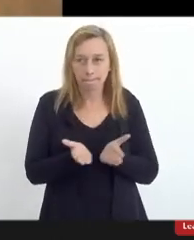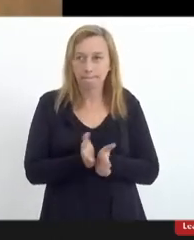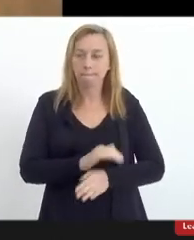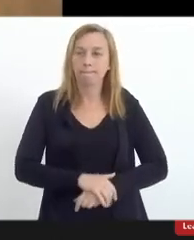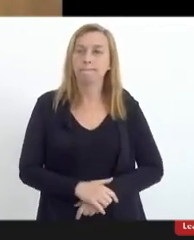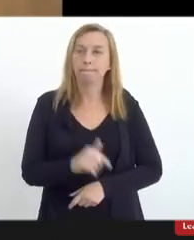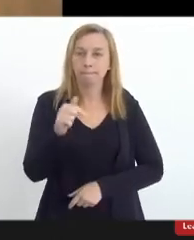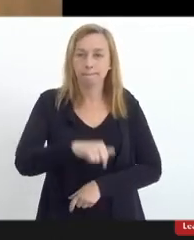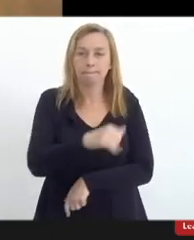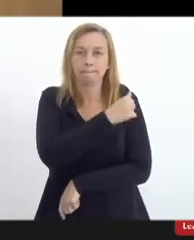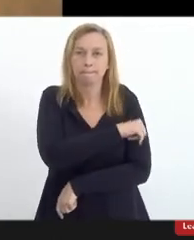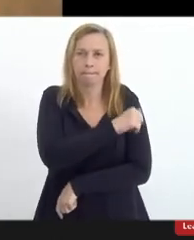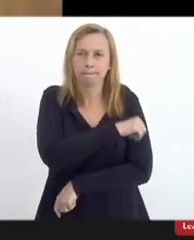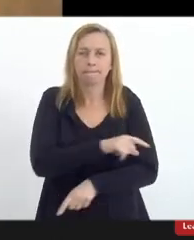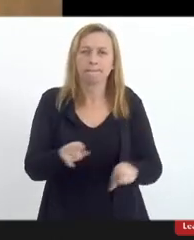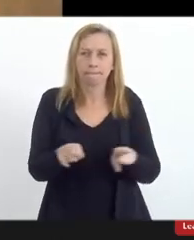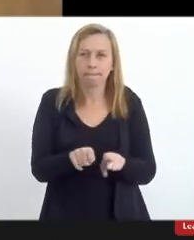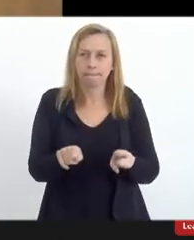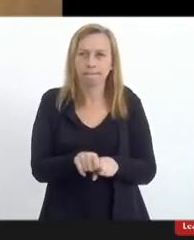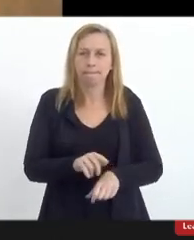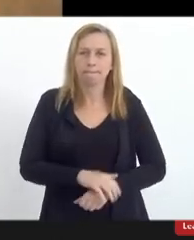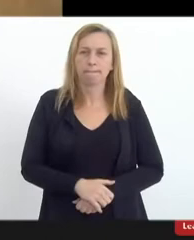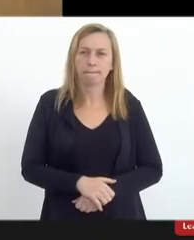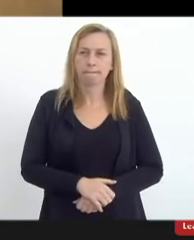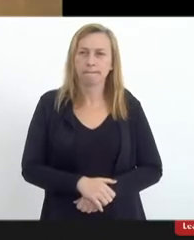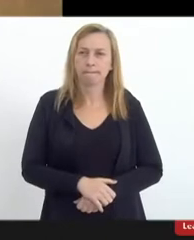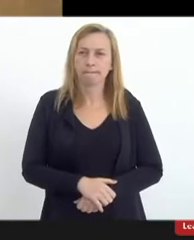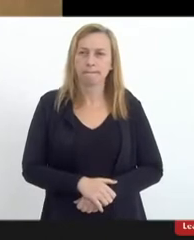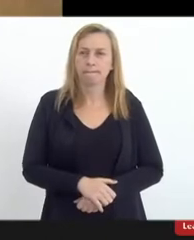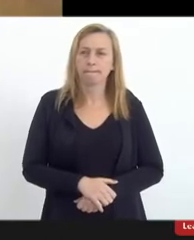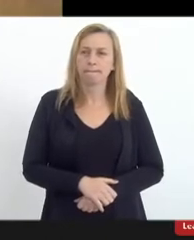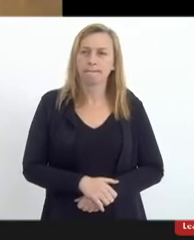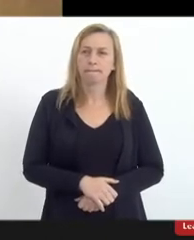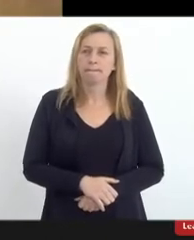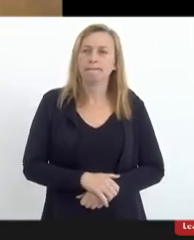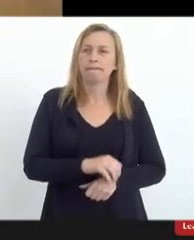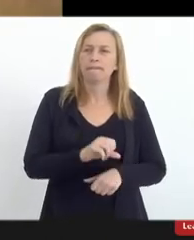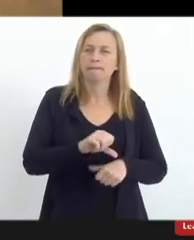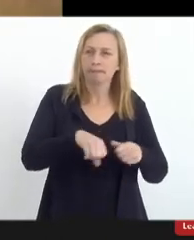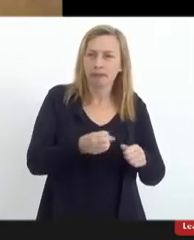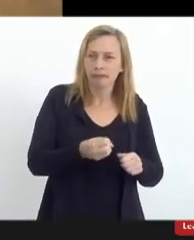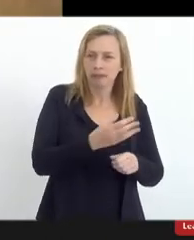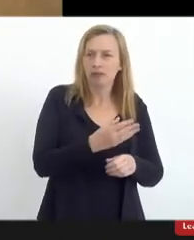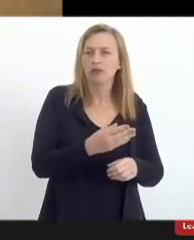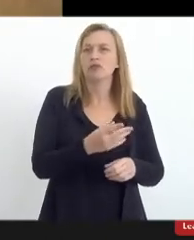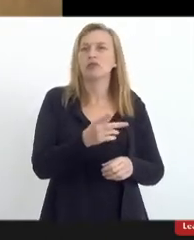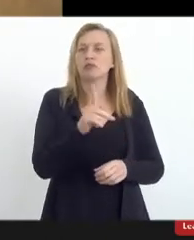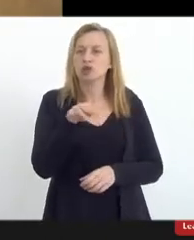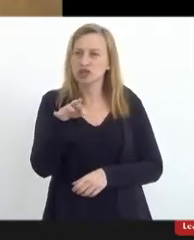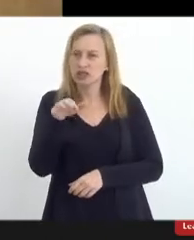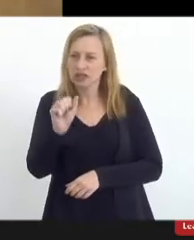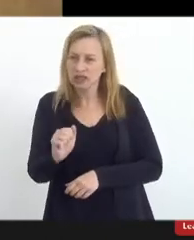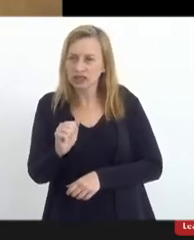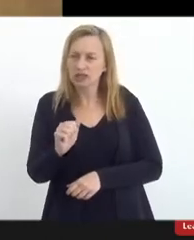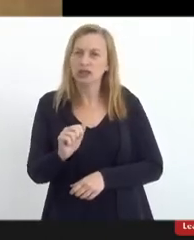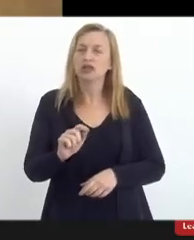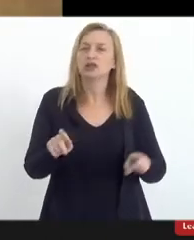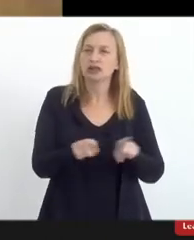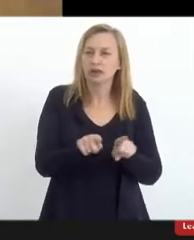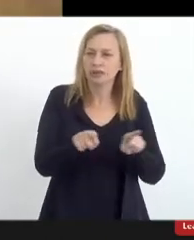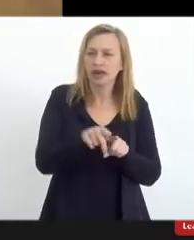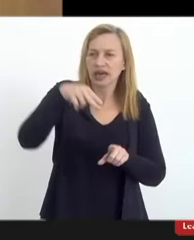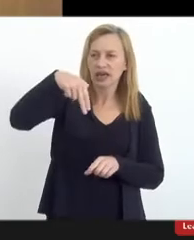aqui no Rio de Janeiro também. Tanto as oriundas da Reforma Protestante quanto as pentecostais e neopentecostais